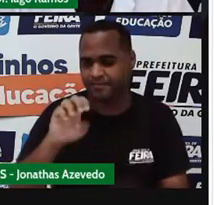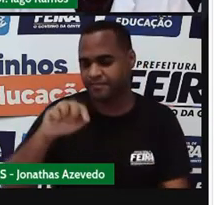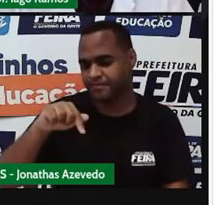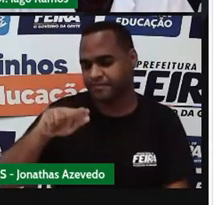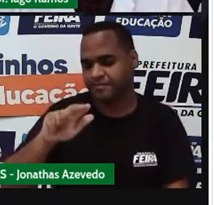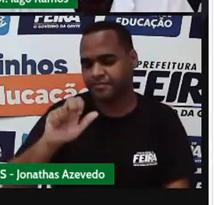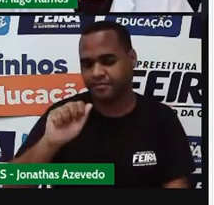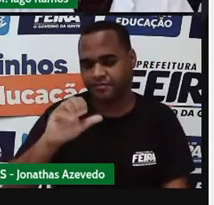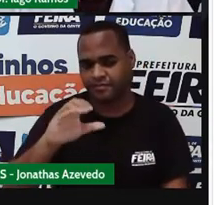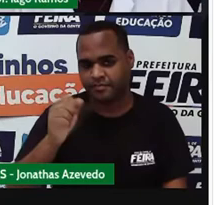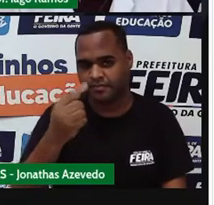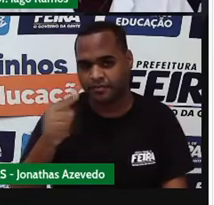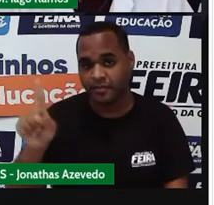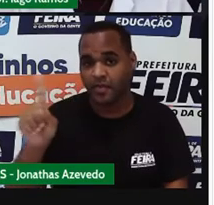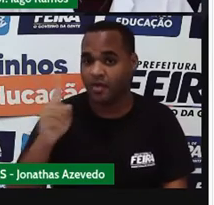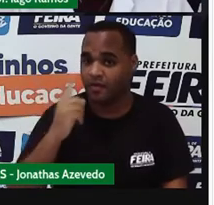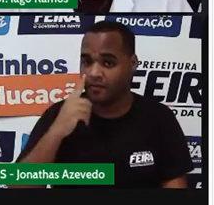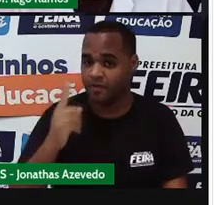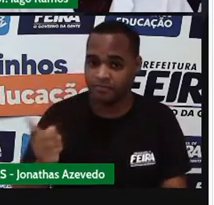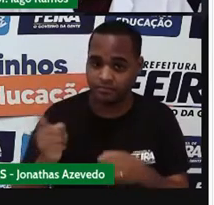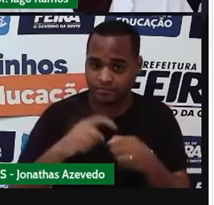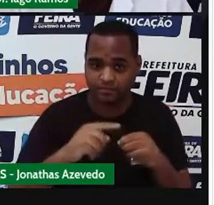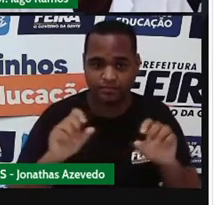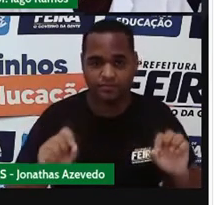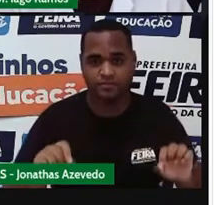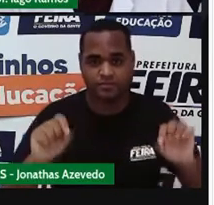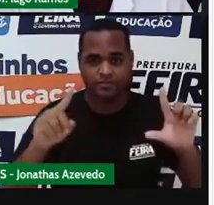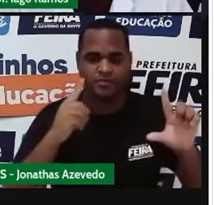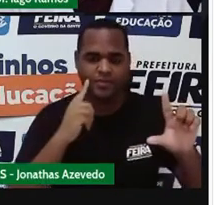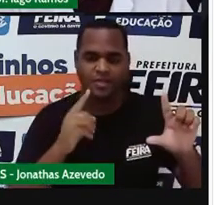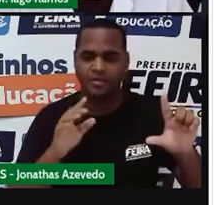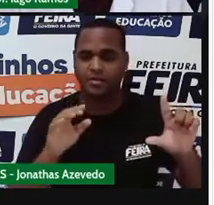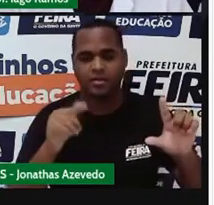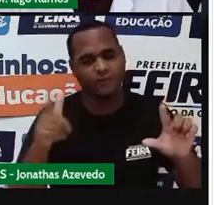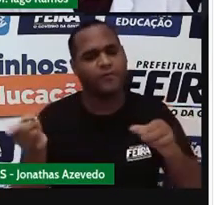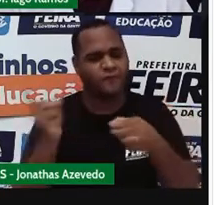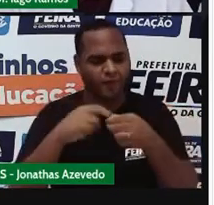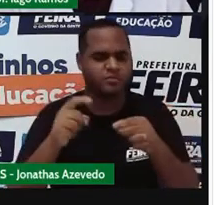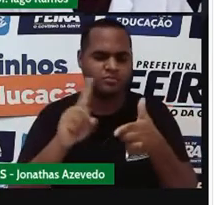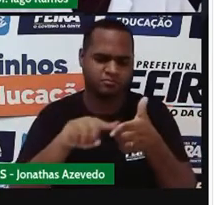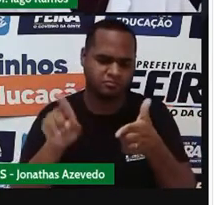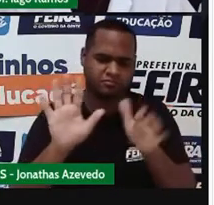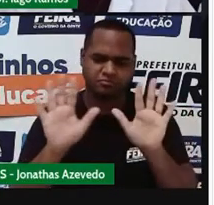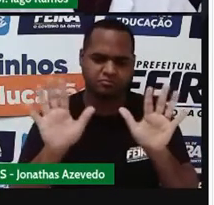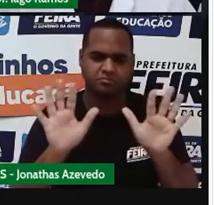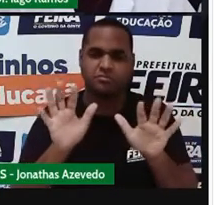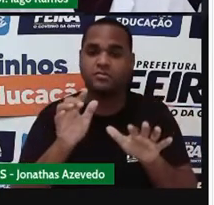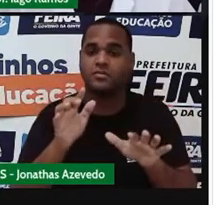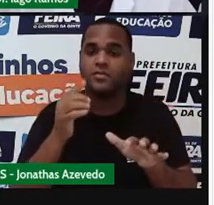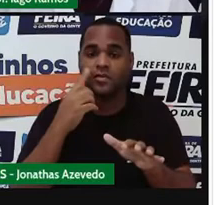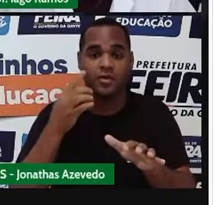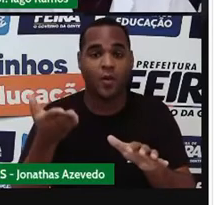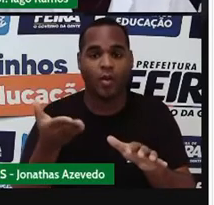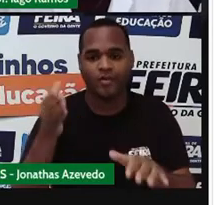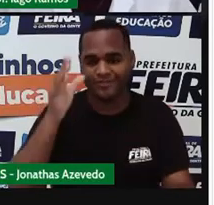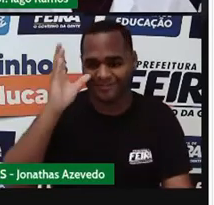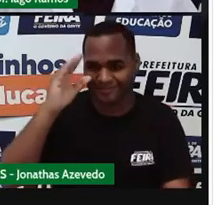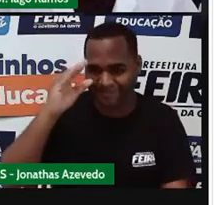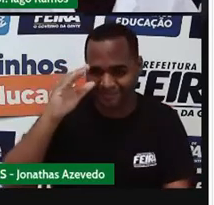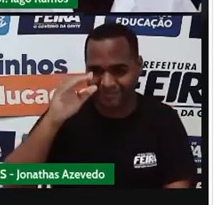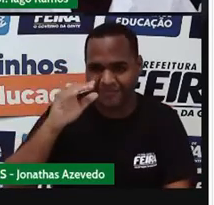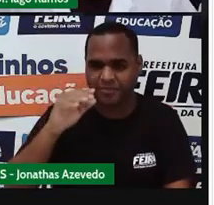né? Vou voltar aqui a tela. Ela saiu sem querer, mas tudo bem, a gente volta. Não tem problema, olha só aí. E aí eu trago uma curiosidade